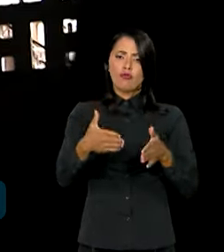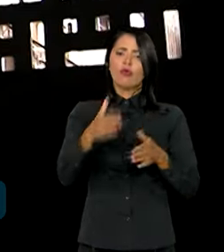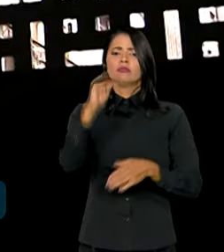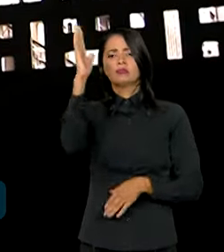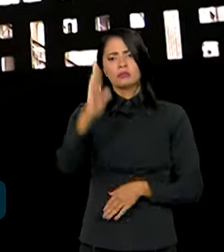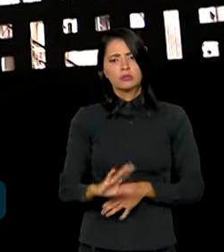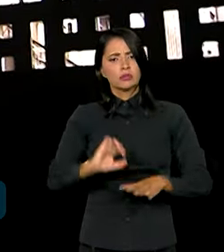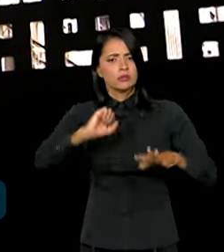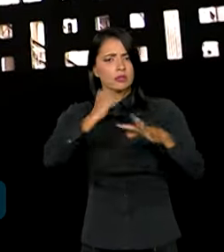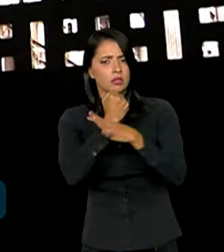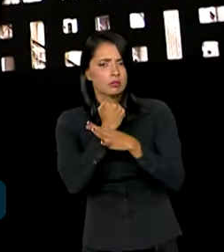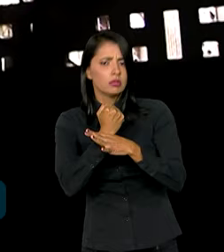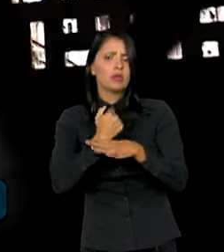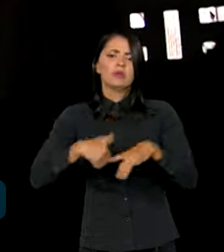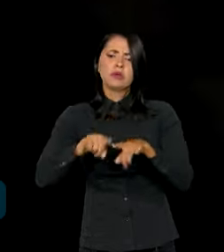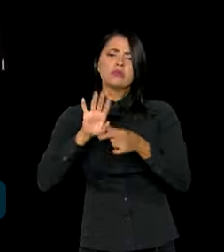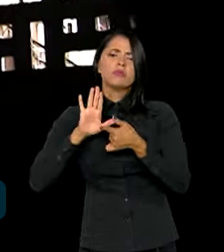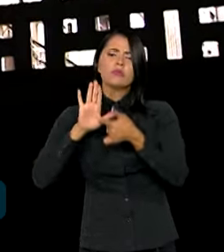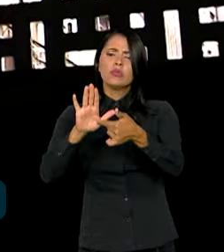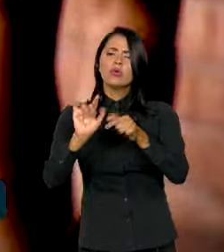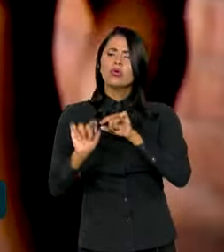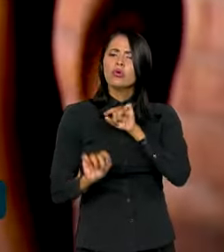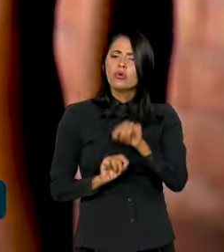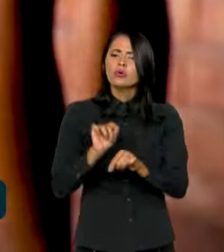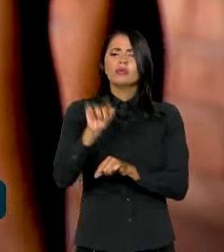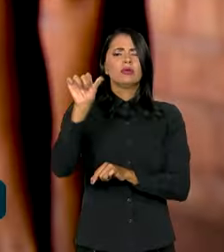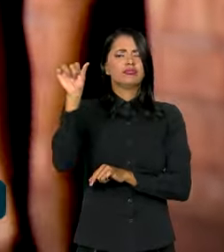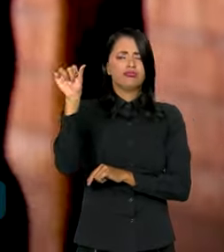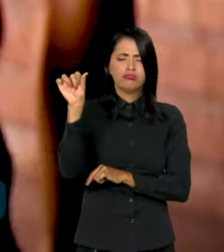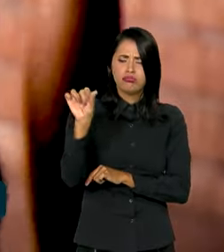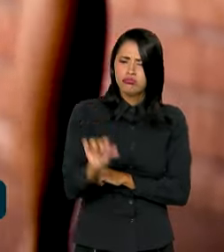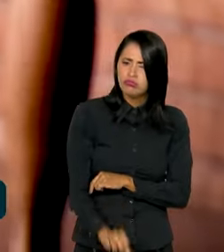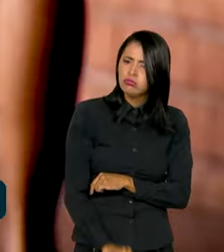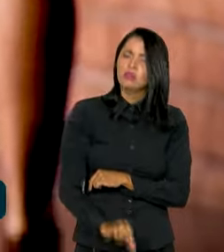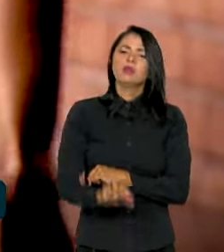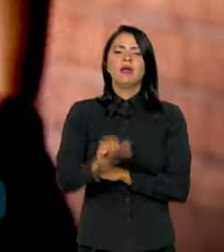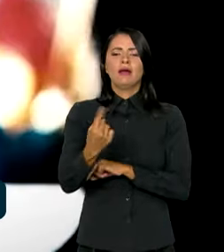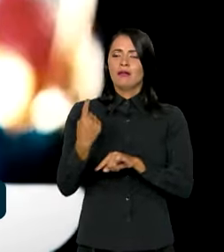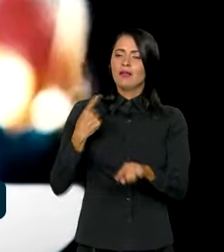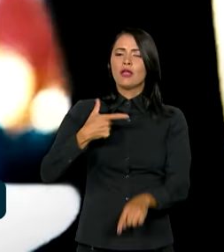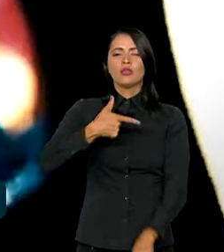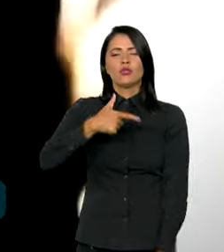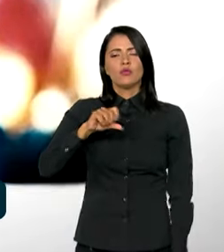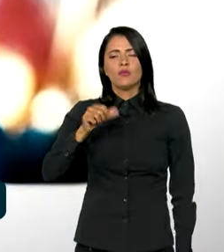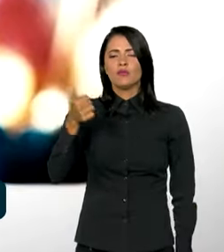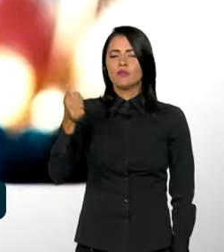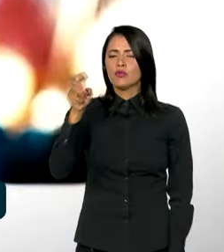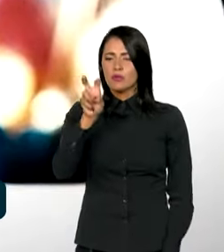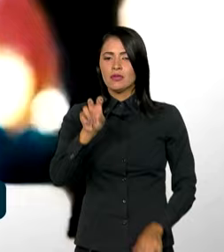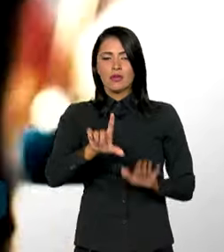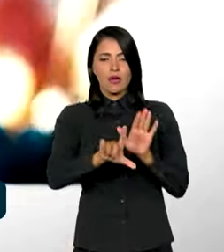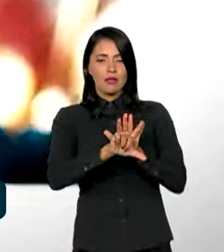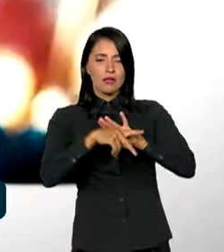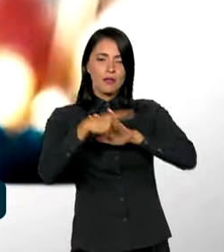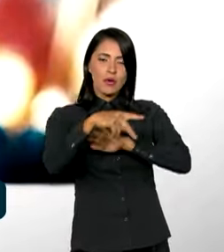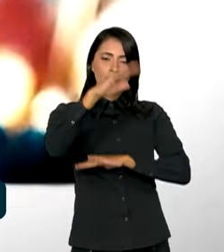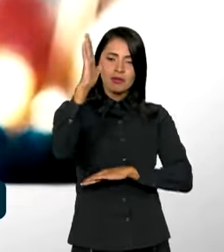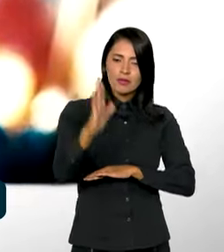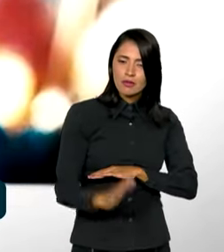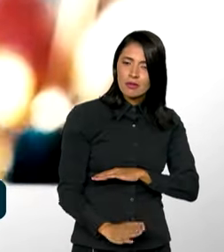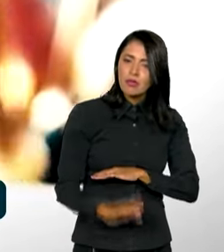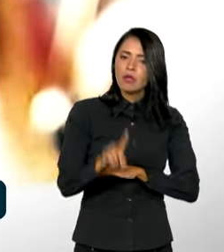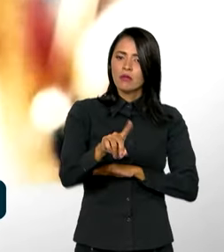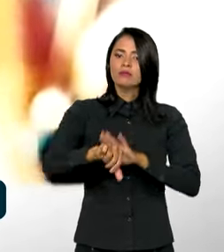de Segurança Pública e refletem um cenário que vem piorando. Desde 2015, a legislação brasileira prevê penas